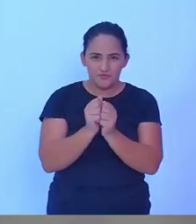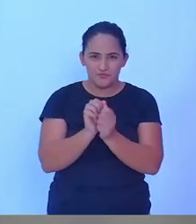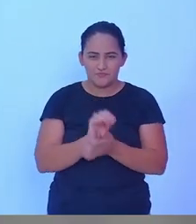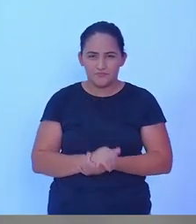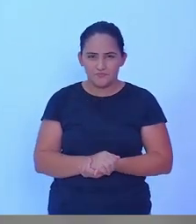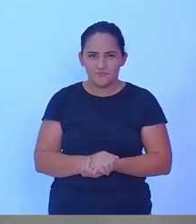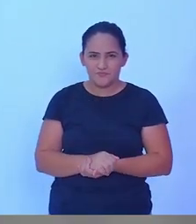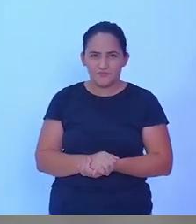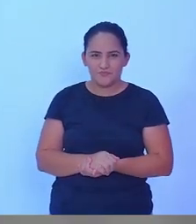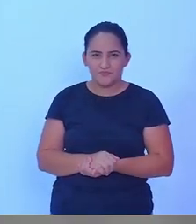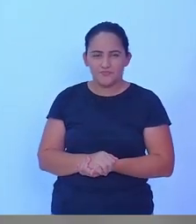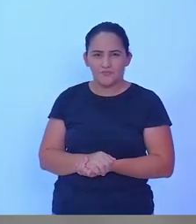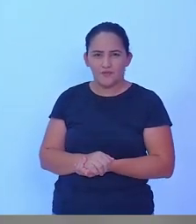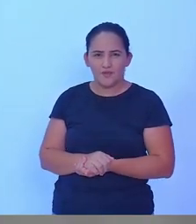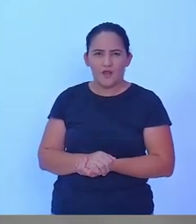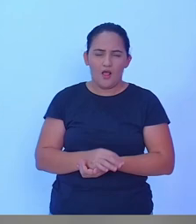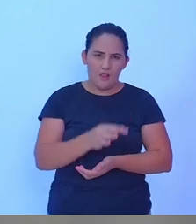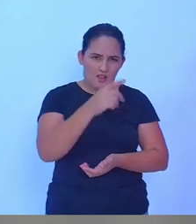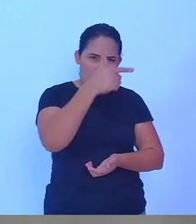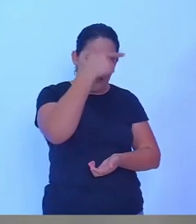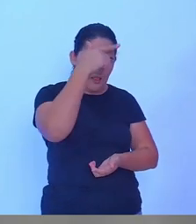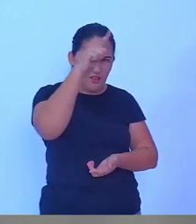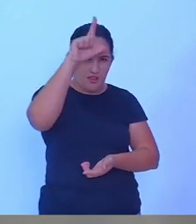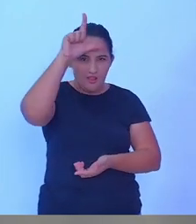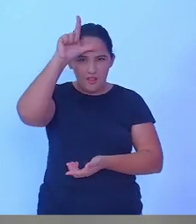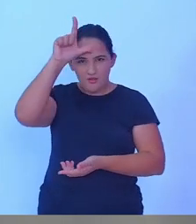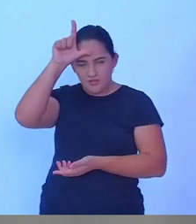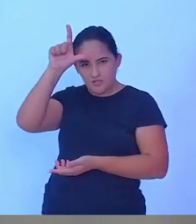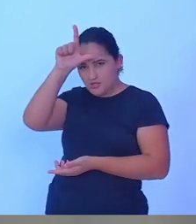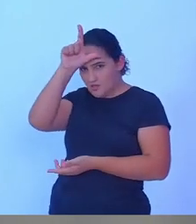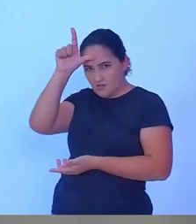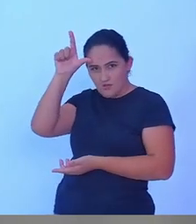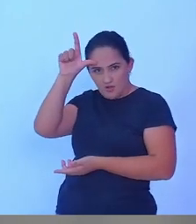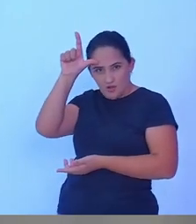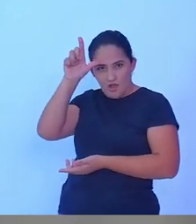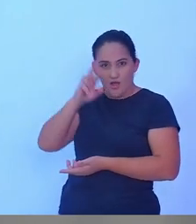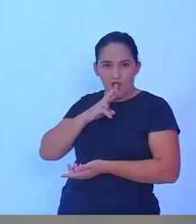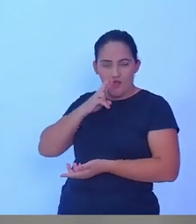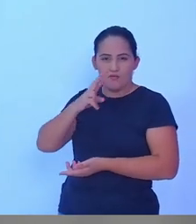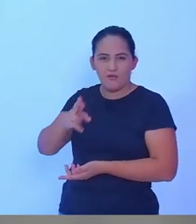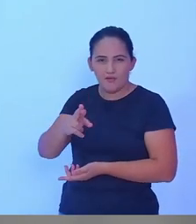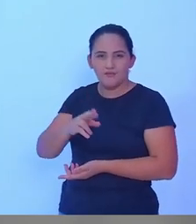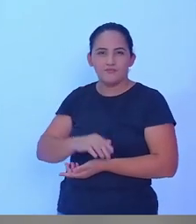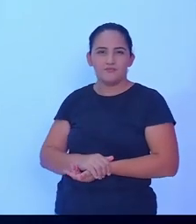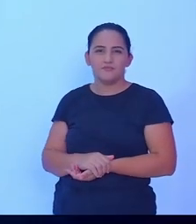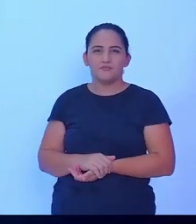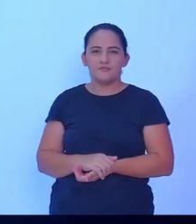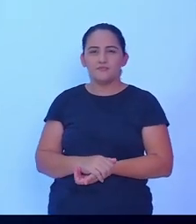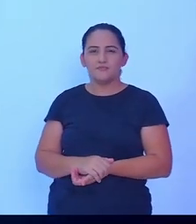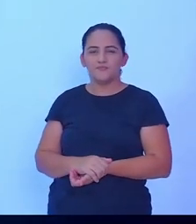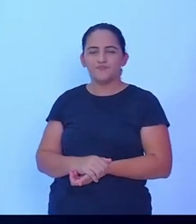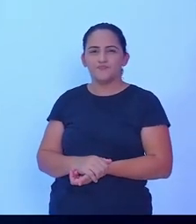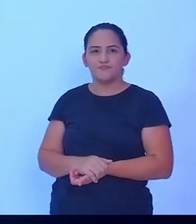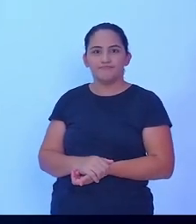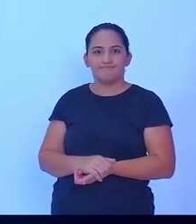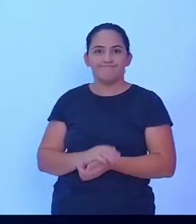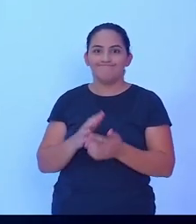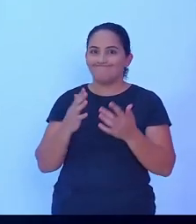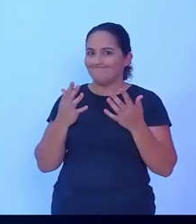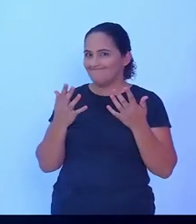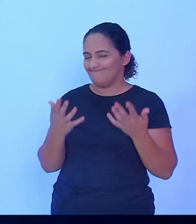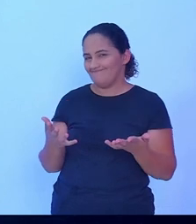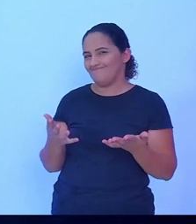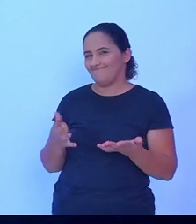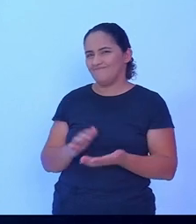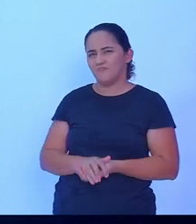comentar a resposta do candidato Tiago. Um minuto. veja bem, nós temos